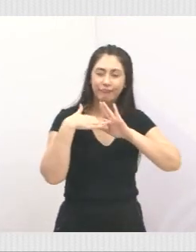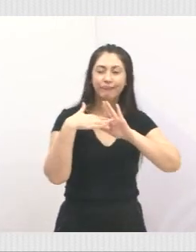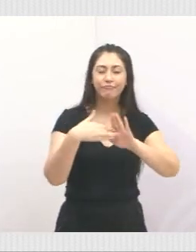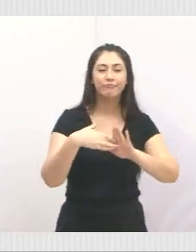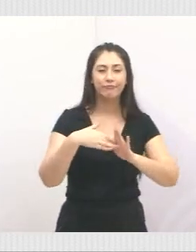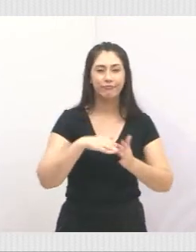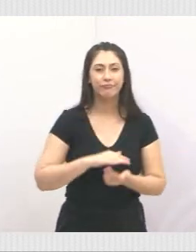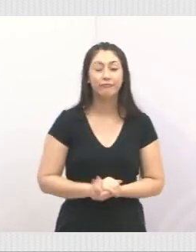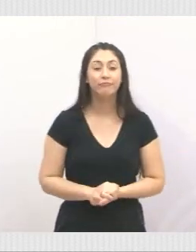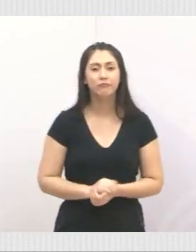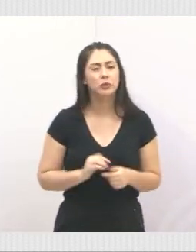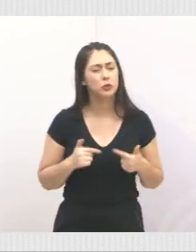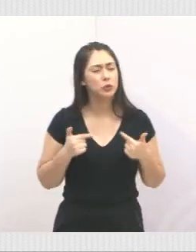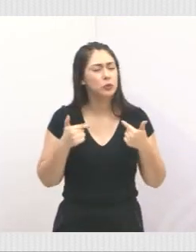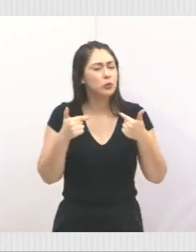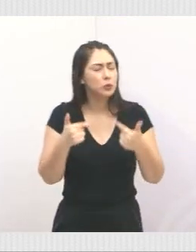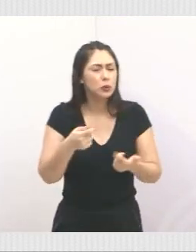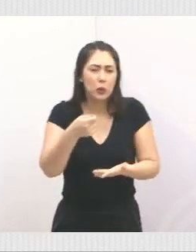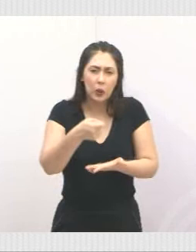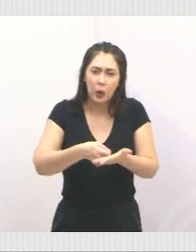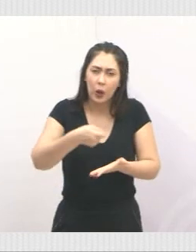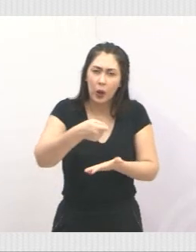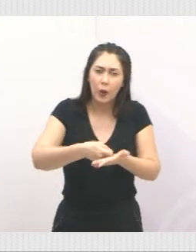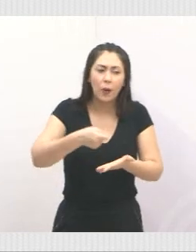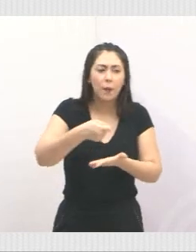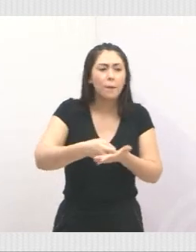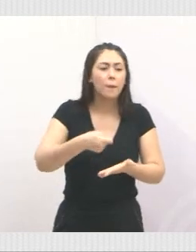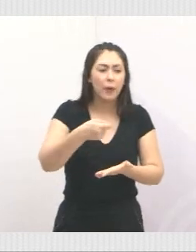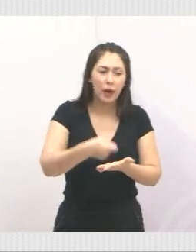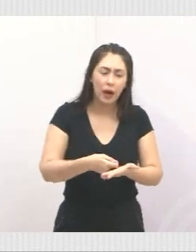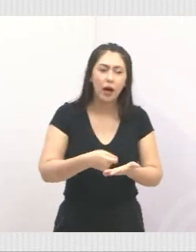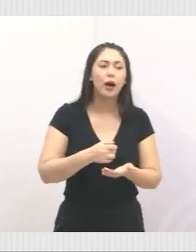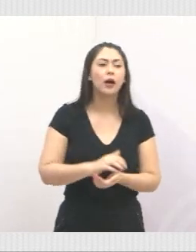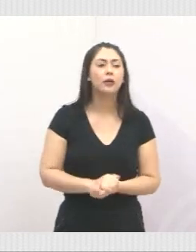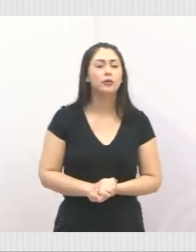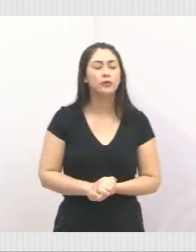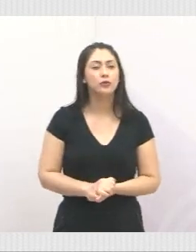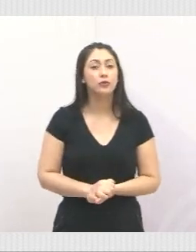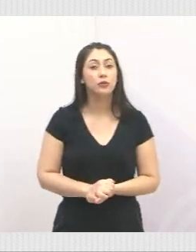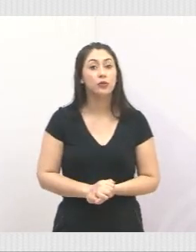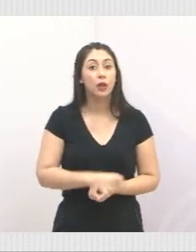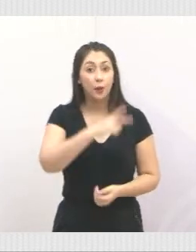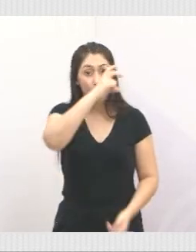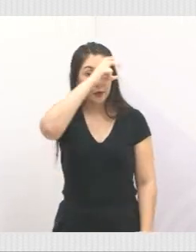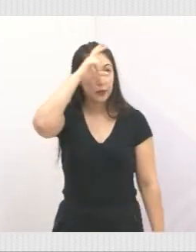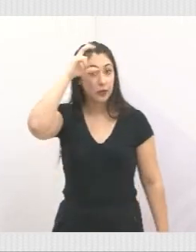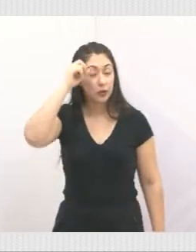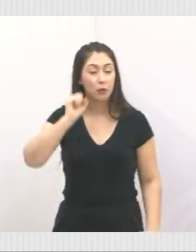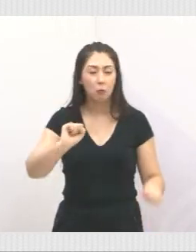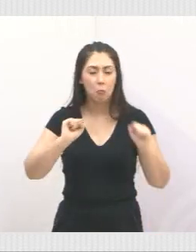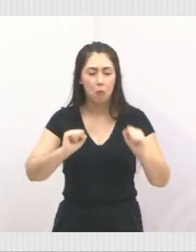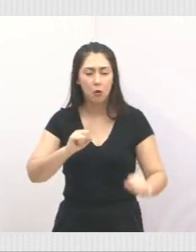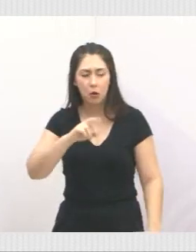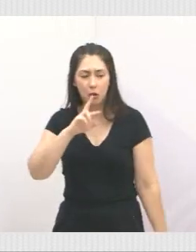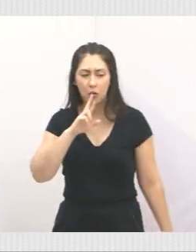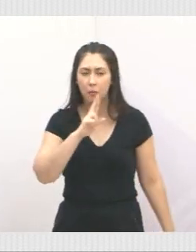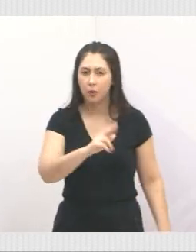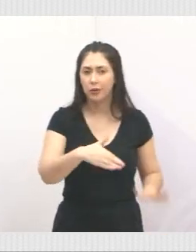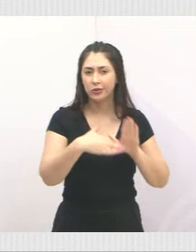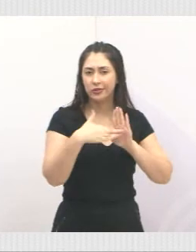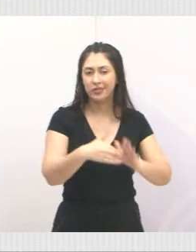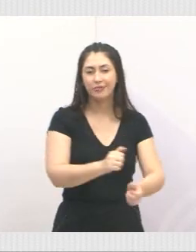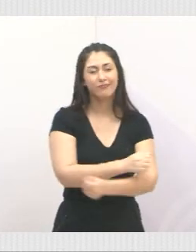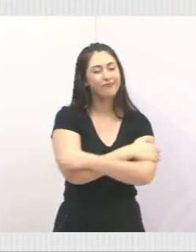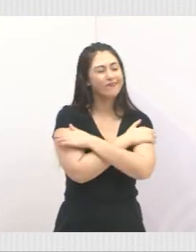fazendo. Lutando, cobrando, para que a administração possa atendê-los. Ok? Um grande